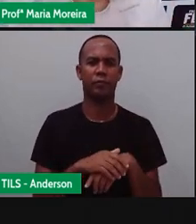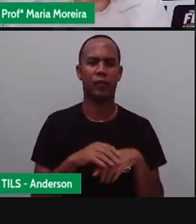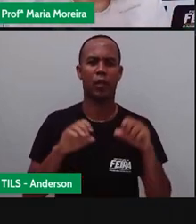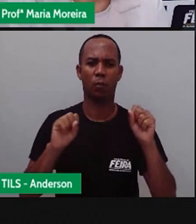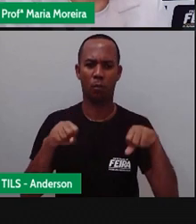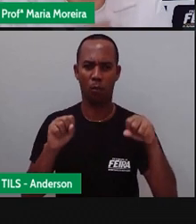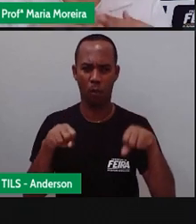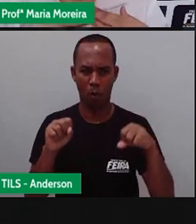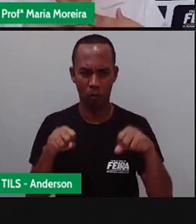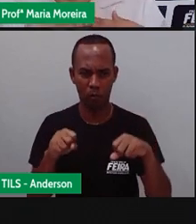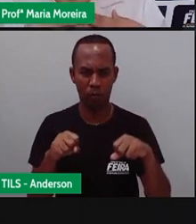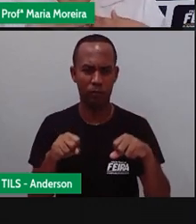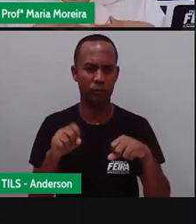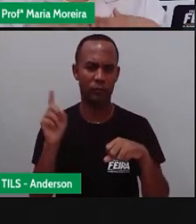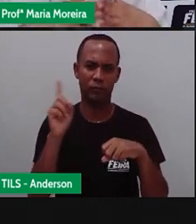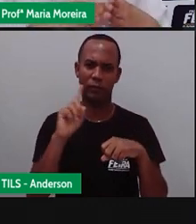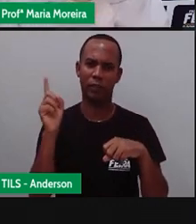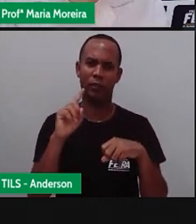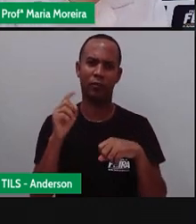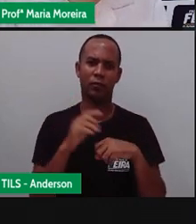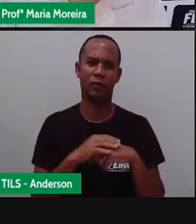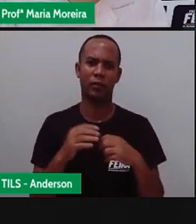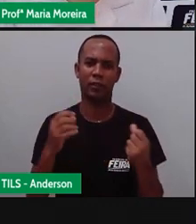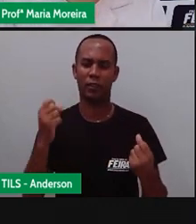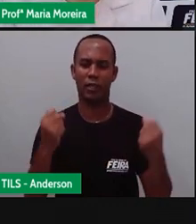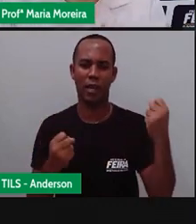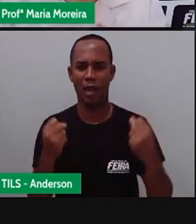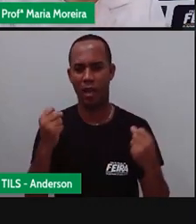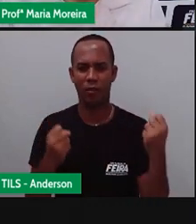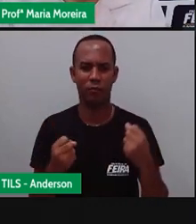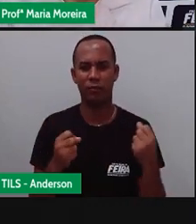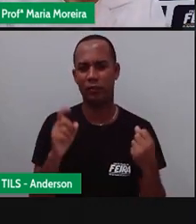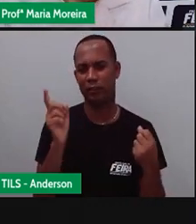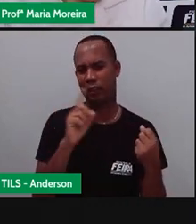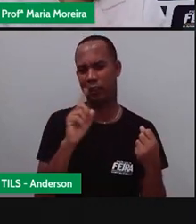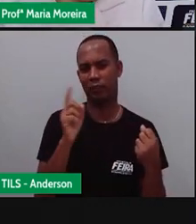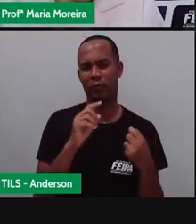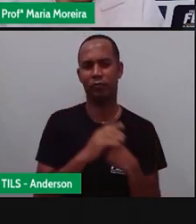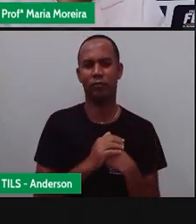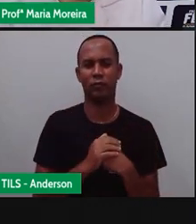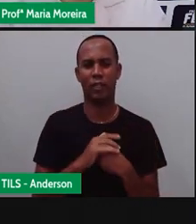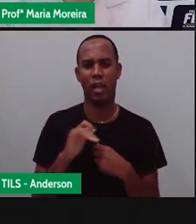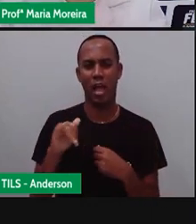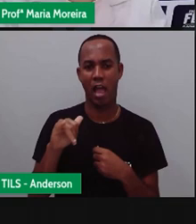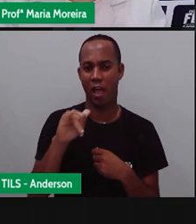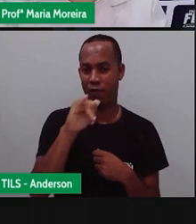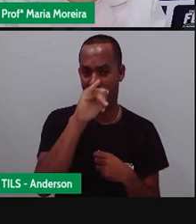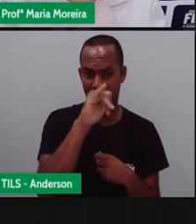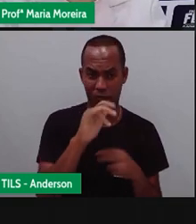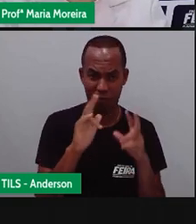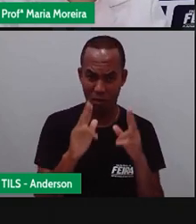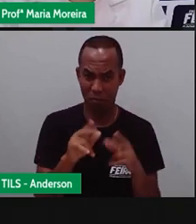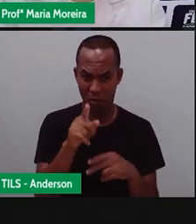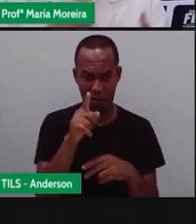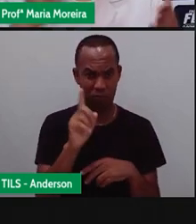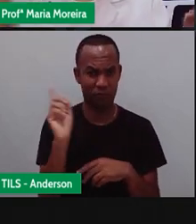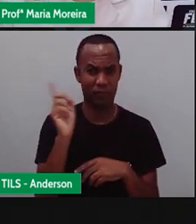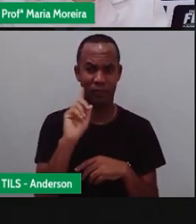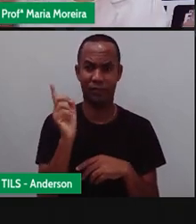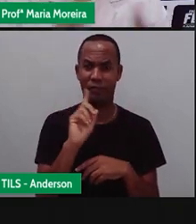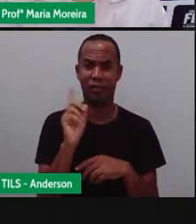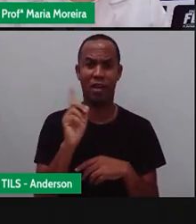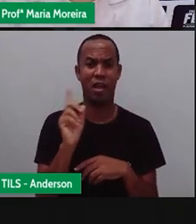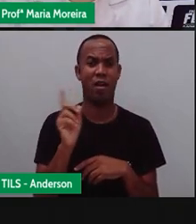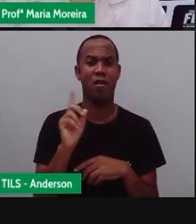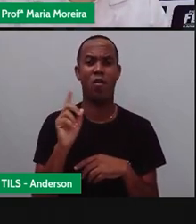moto ficou daquele jeito? Não. O carro ficou daquele jeito? Não. O avião, gente, também não ficou do jeito, né? Como